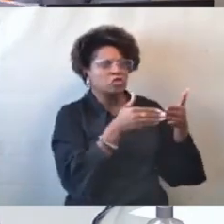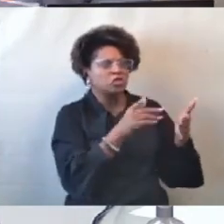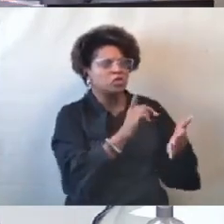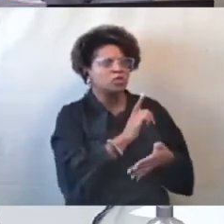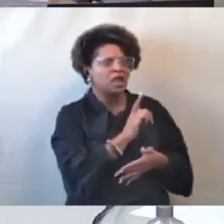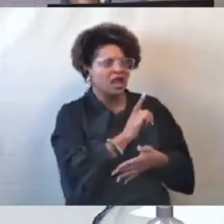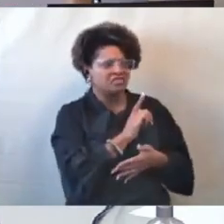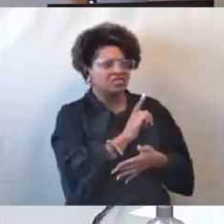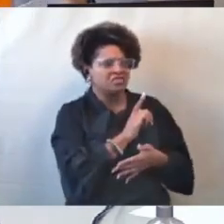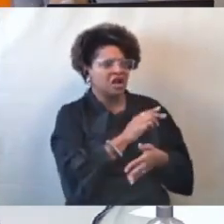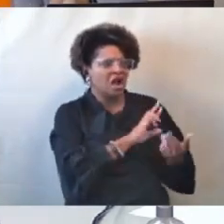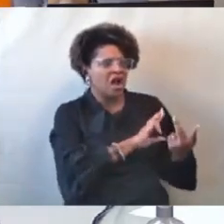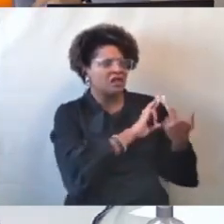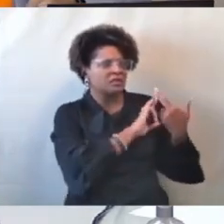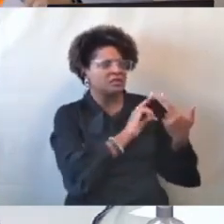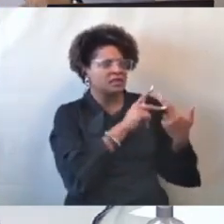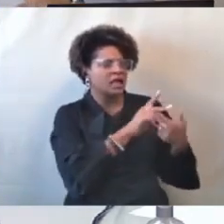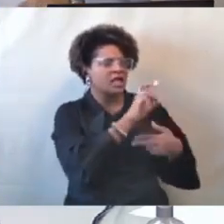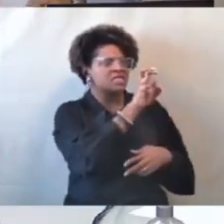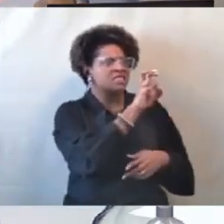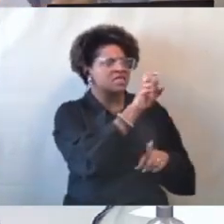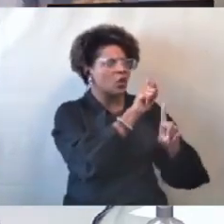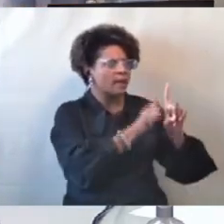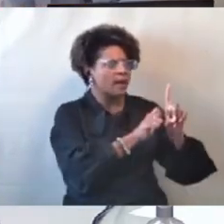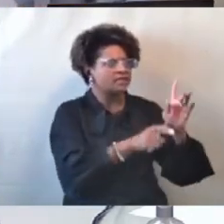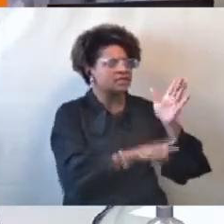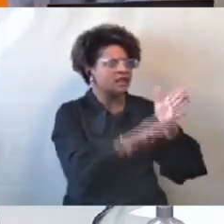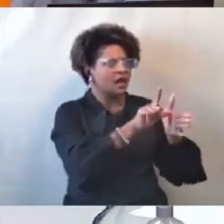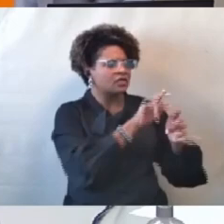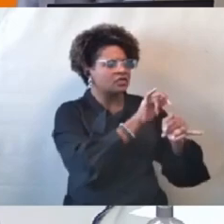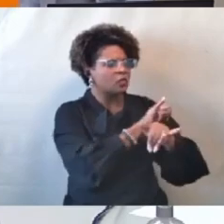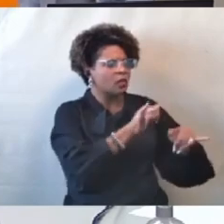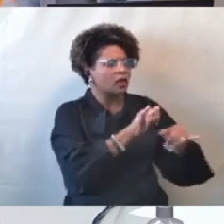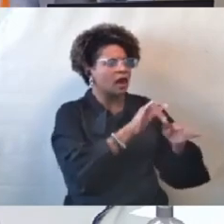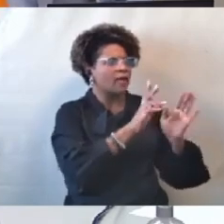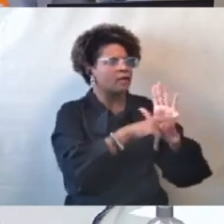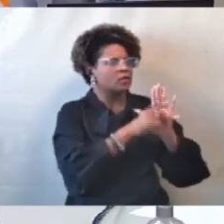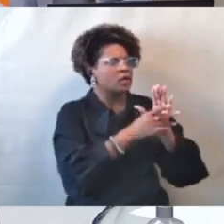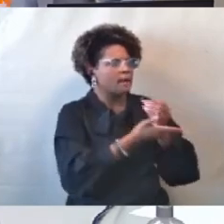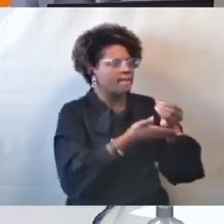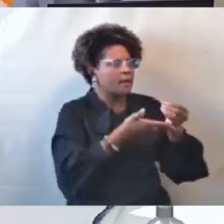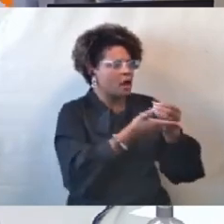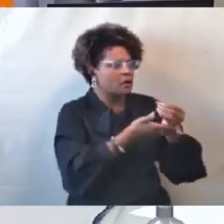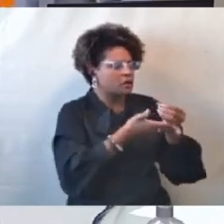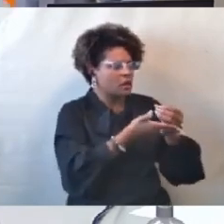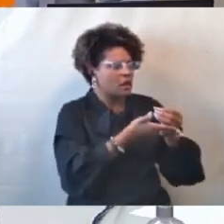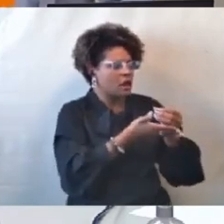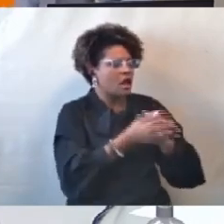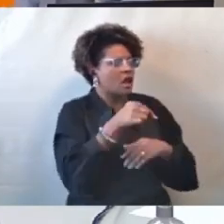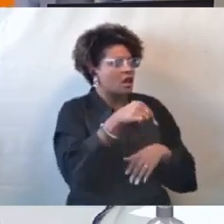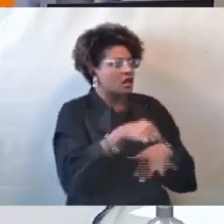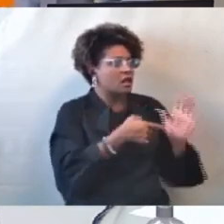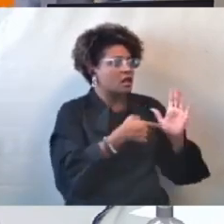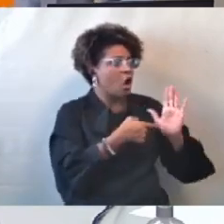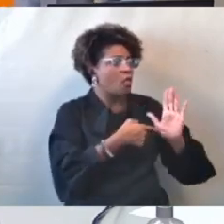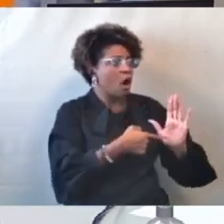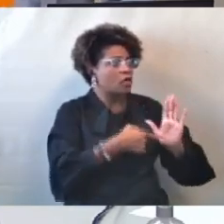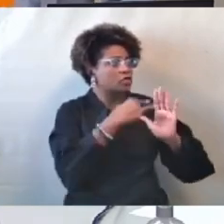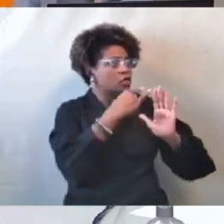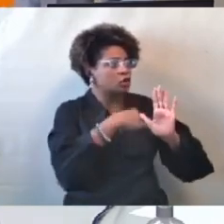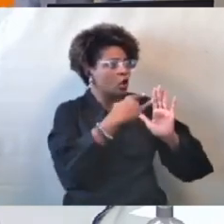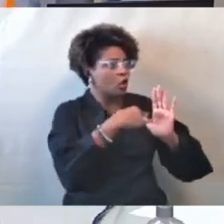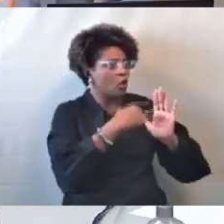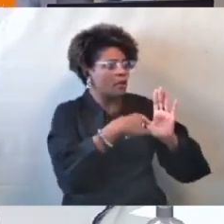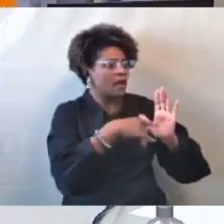risco, cinco meses antes sequer de publicar um projeto básico? E aqui eu friso os documentos que estão em mãos